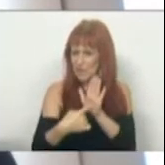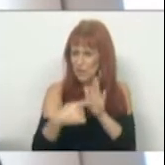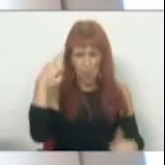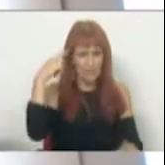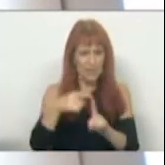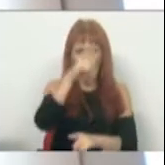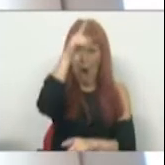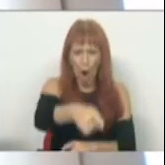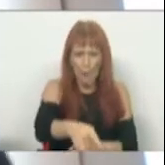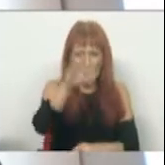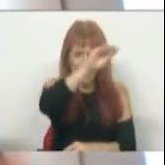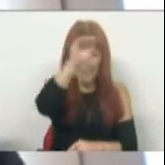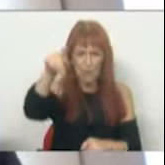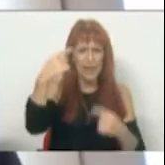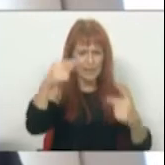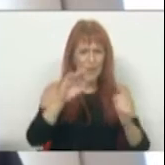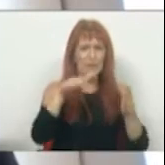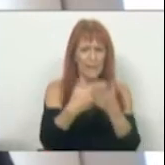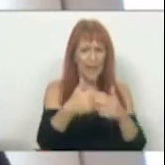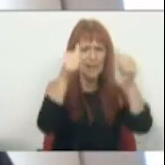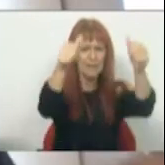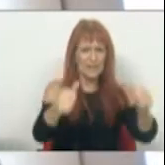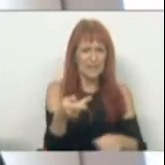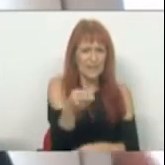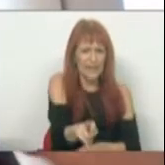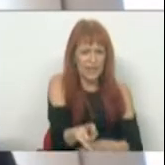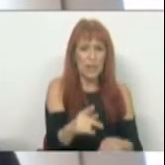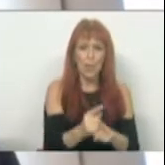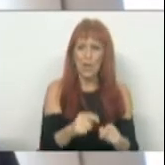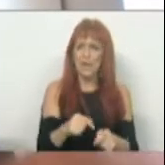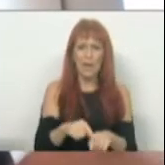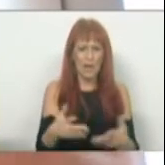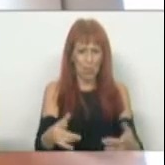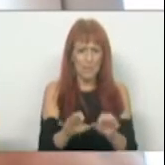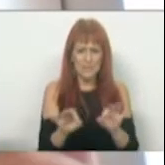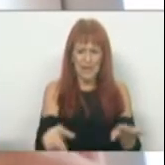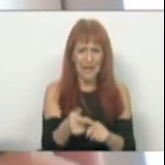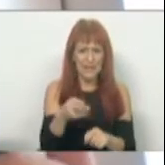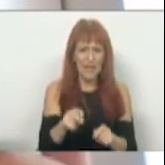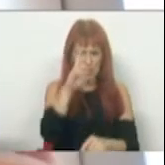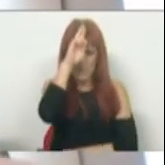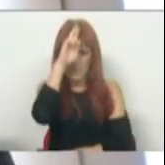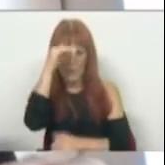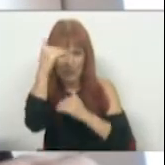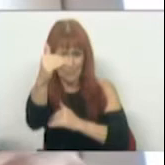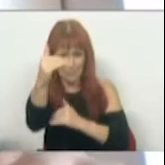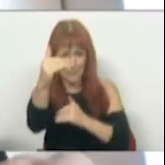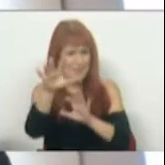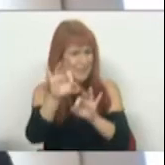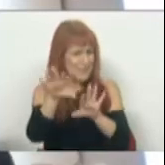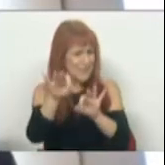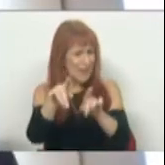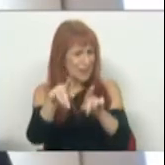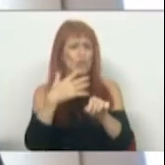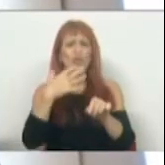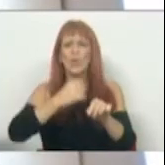de obrigar a banca a ter oferta de taxa fixa. E pôr os limiares em termos de taxa de esforço, de forma a que